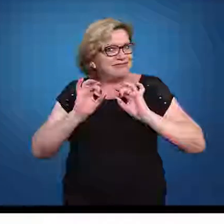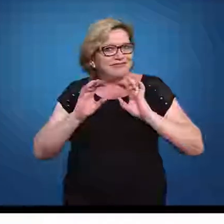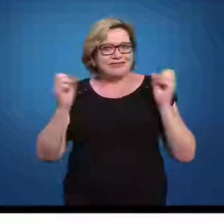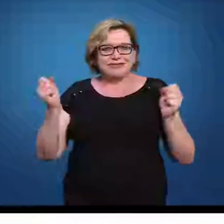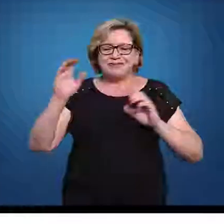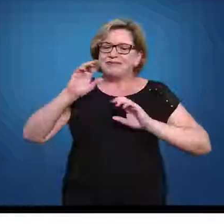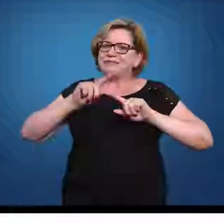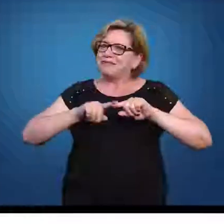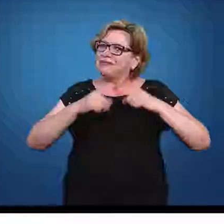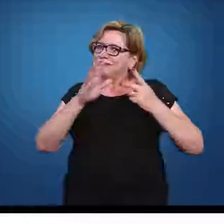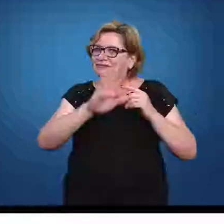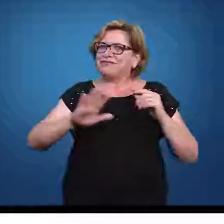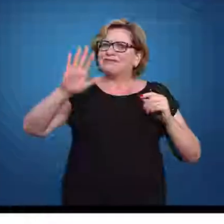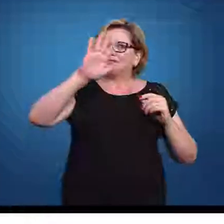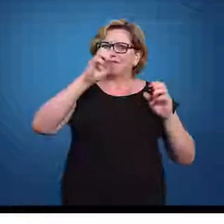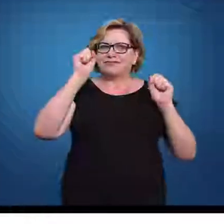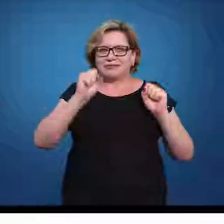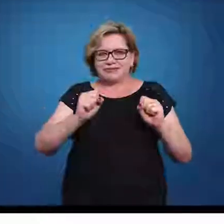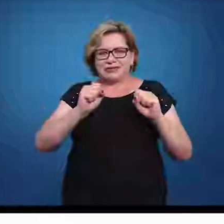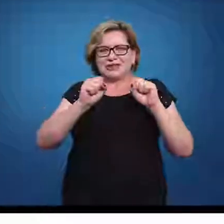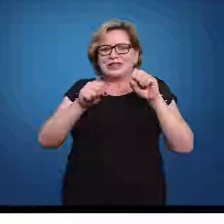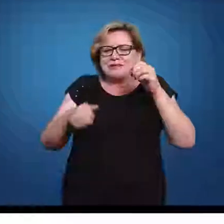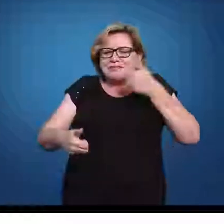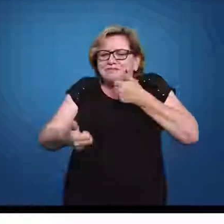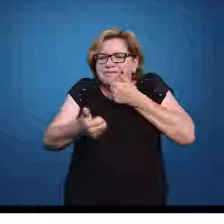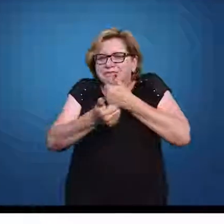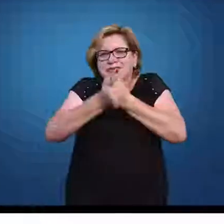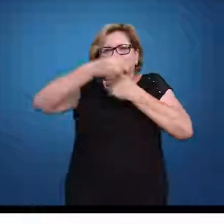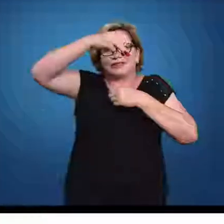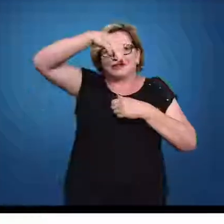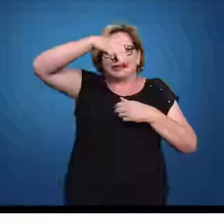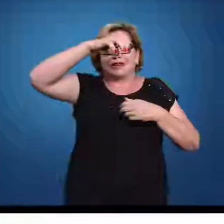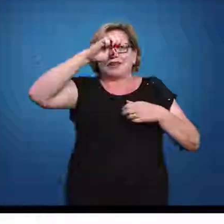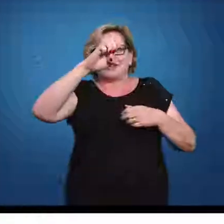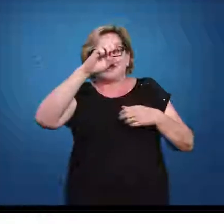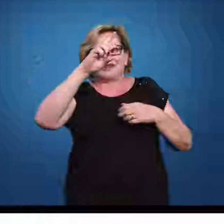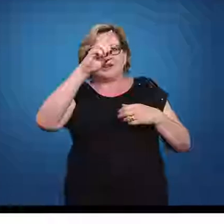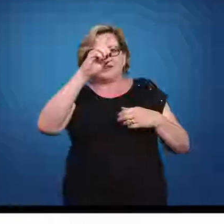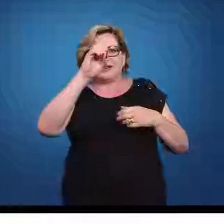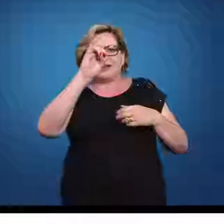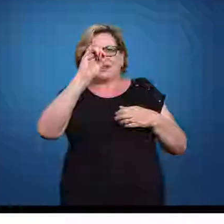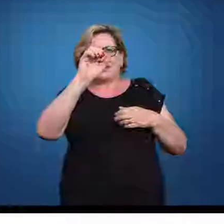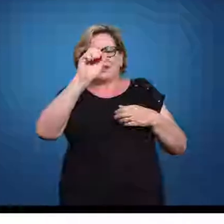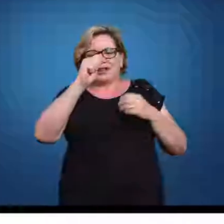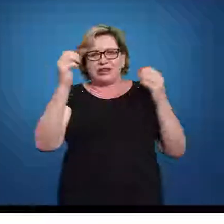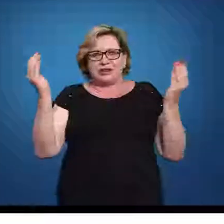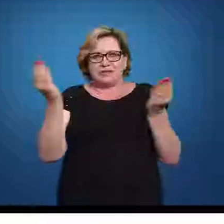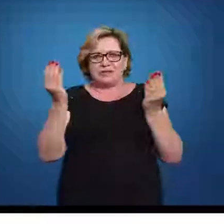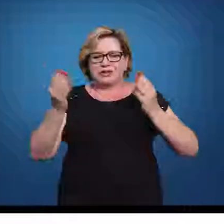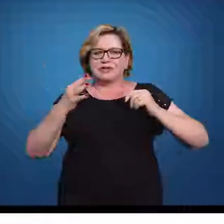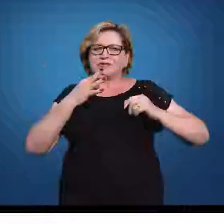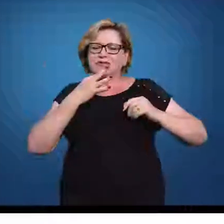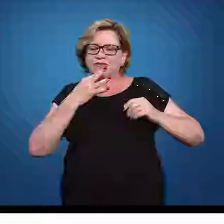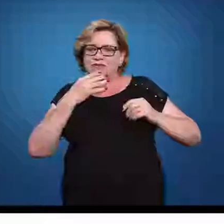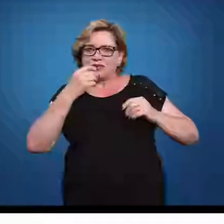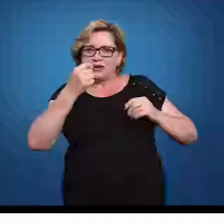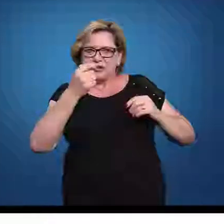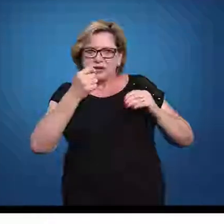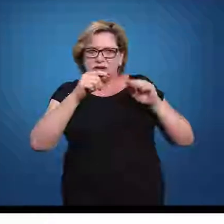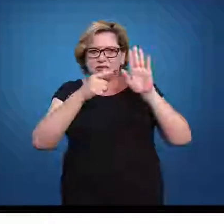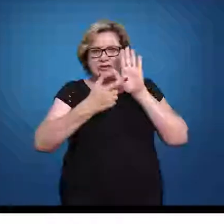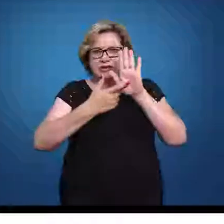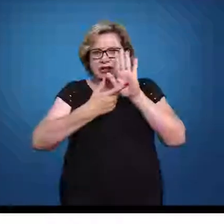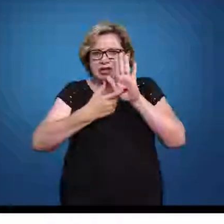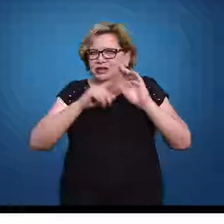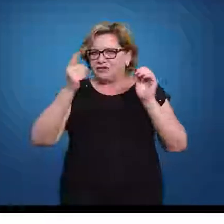mas em geral tendem a ficar próximos da média. Então a gente vai conhecer um pouquinho da distribuição normal aqui, eu vou buscar-se